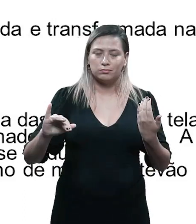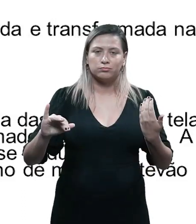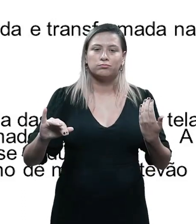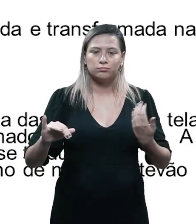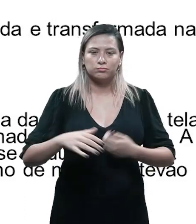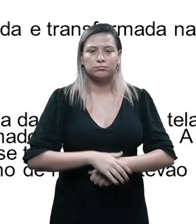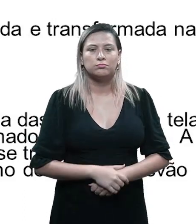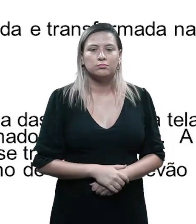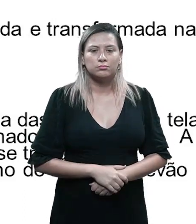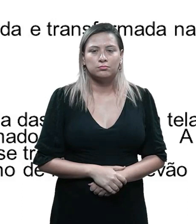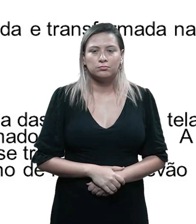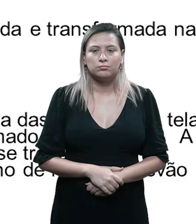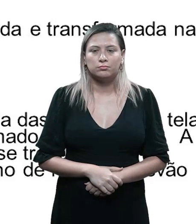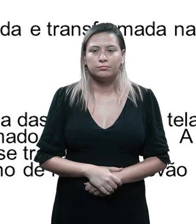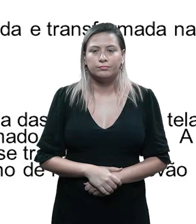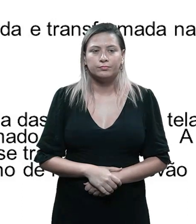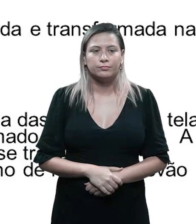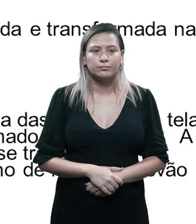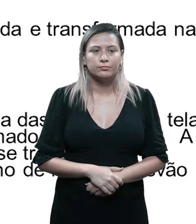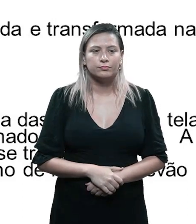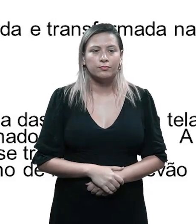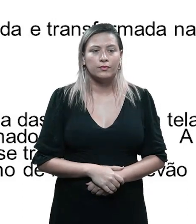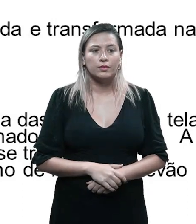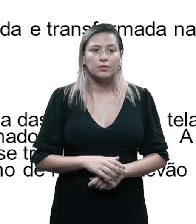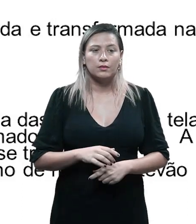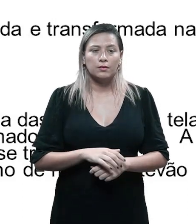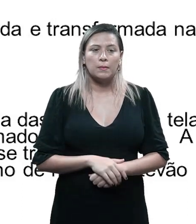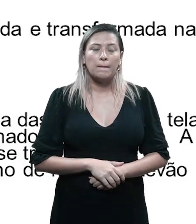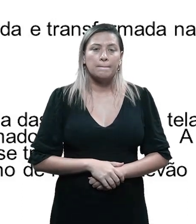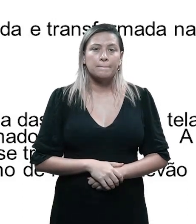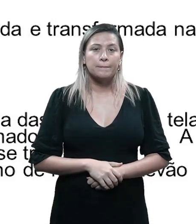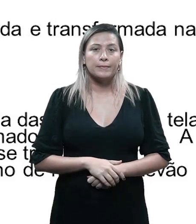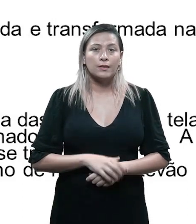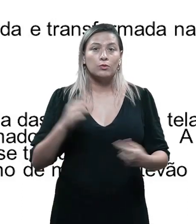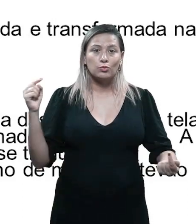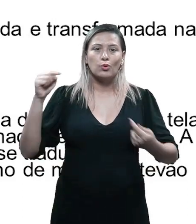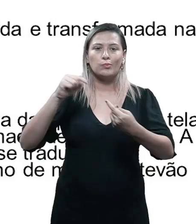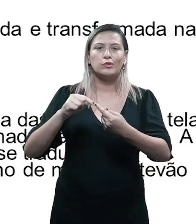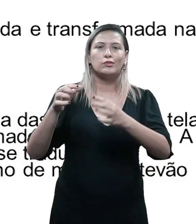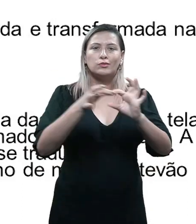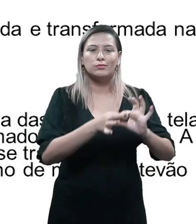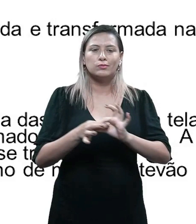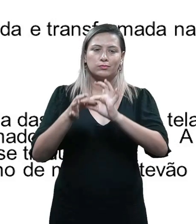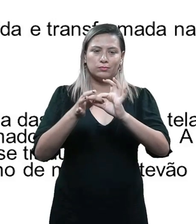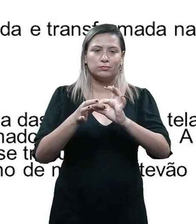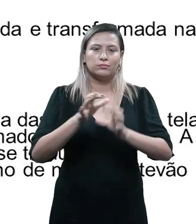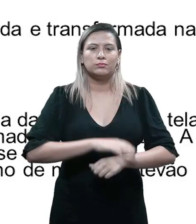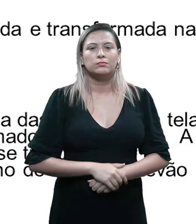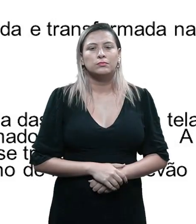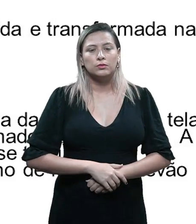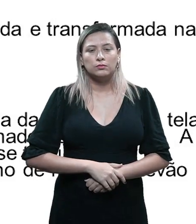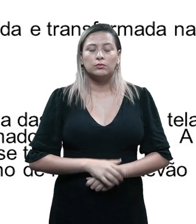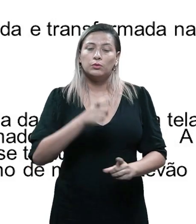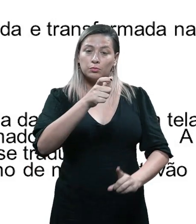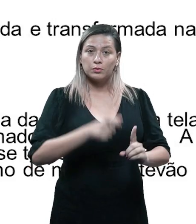coisas interdependentes na tela e o laço que as mantém juntas é o objetivo. Aquilo que o